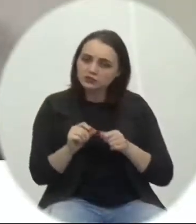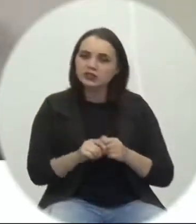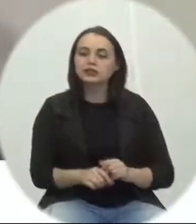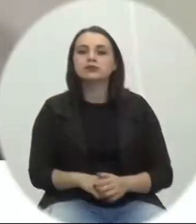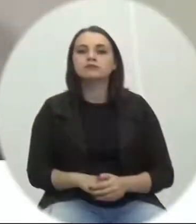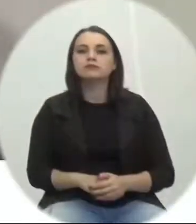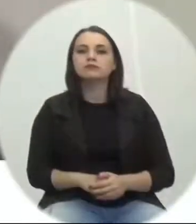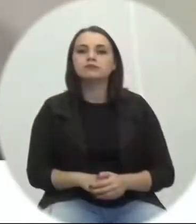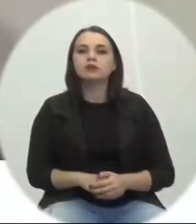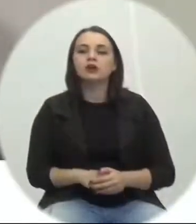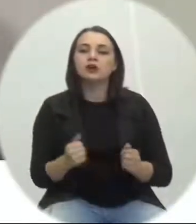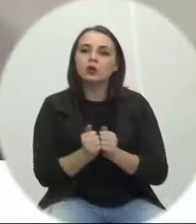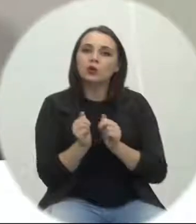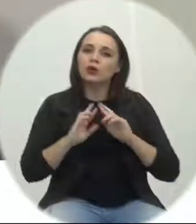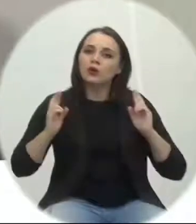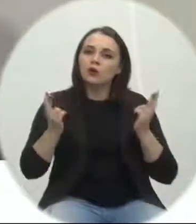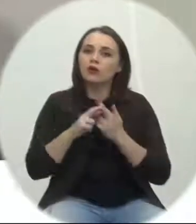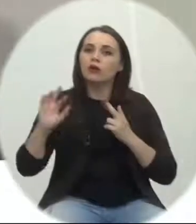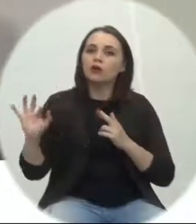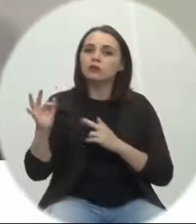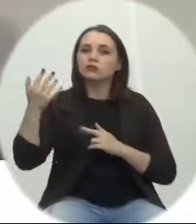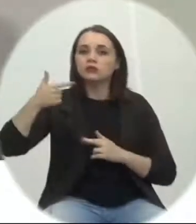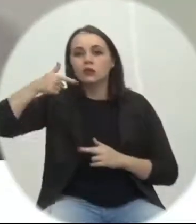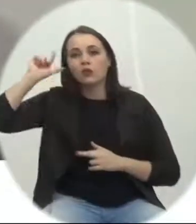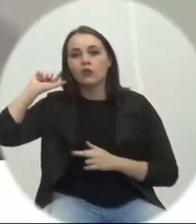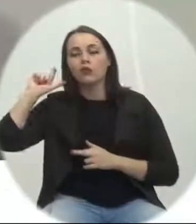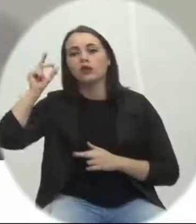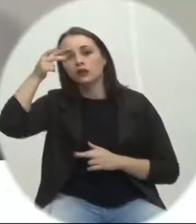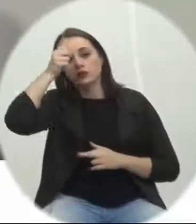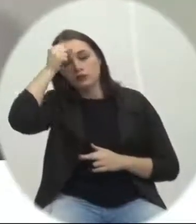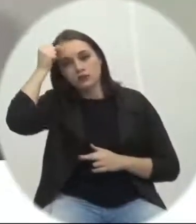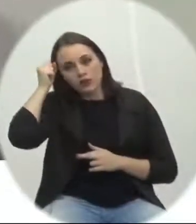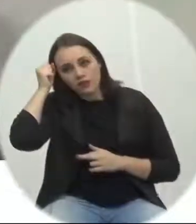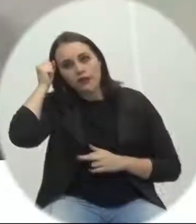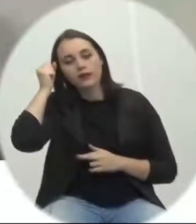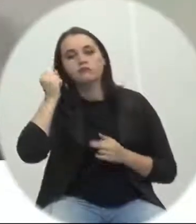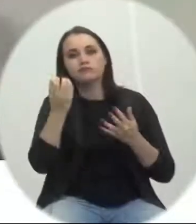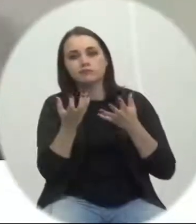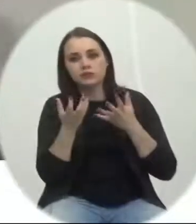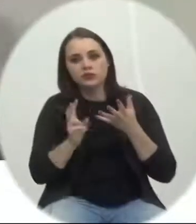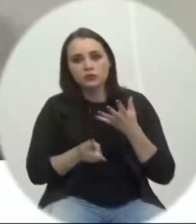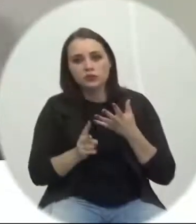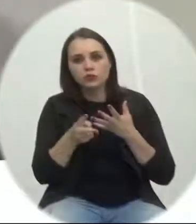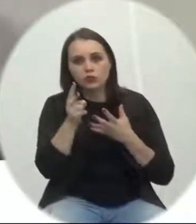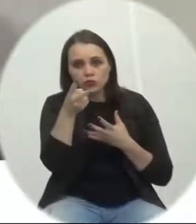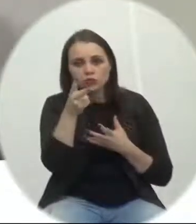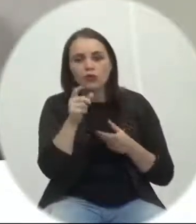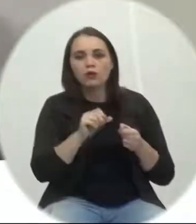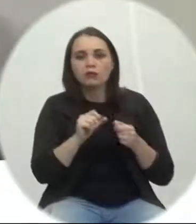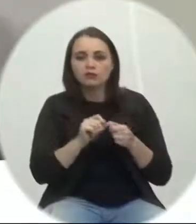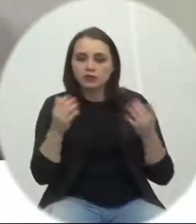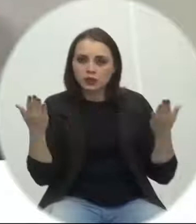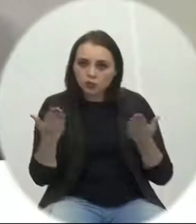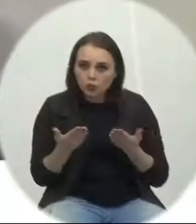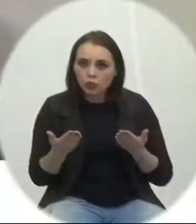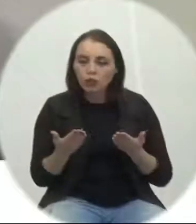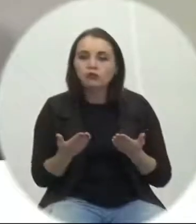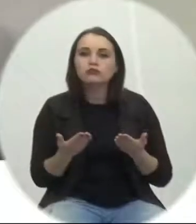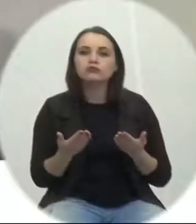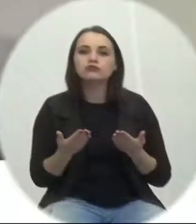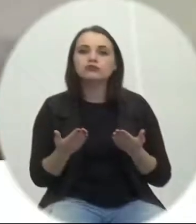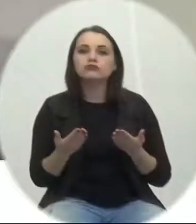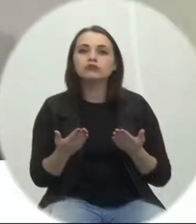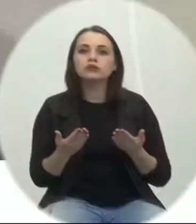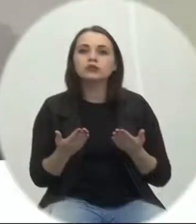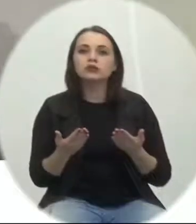da reunião que aconteceu ontem, de tomar a posição de dar continuidade naquilo que está sendo feito hoje, e não determinar um